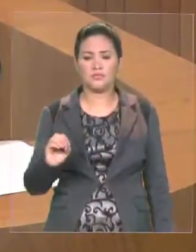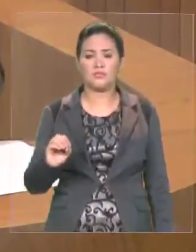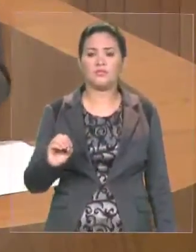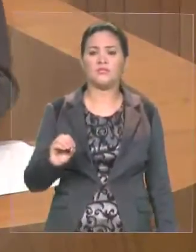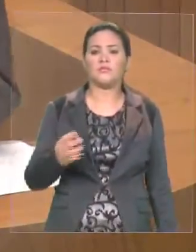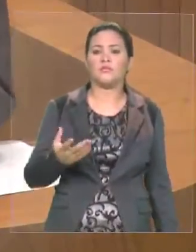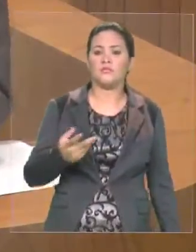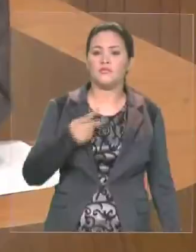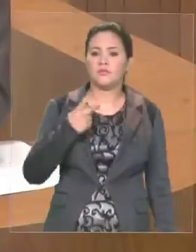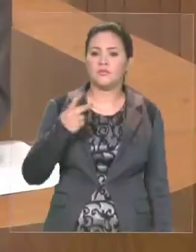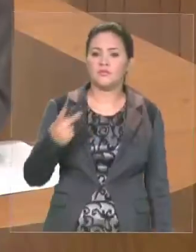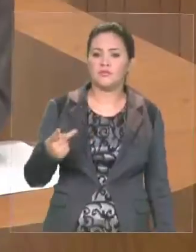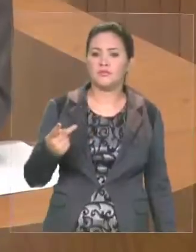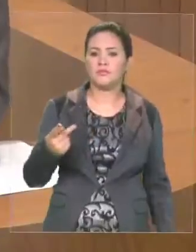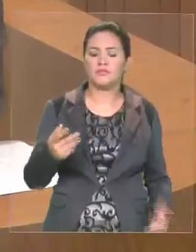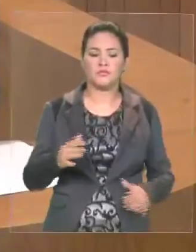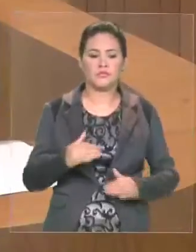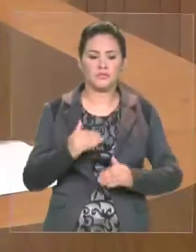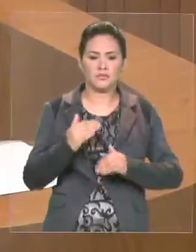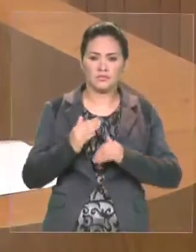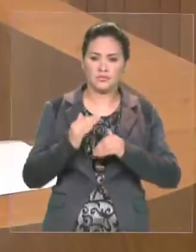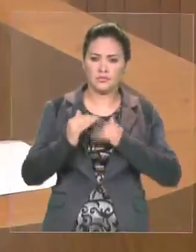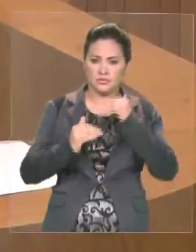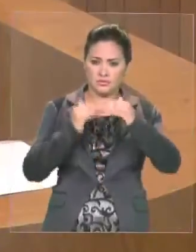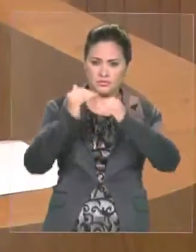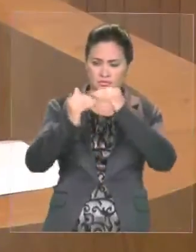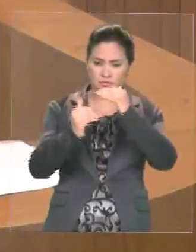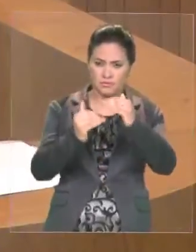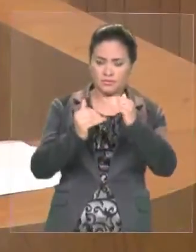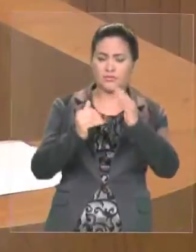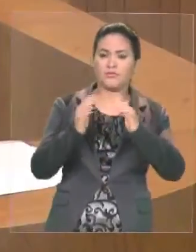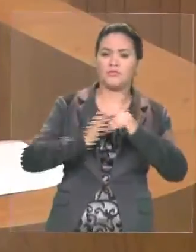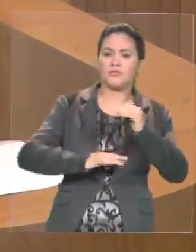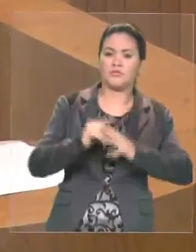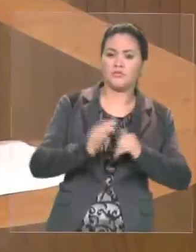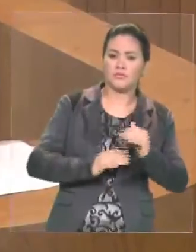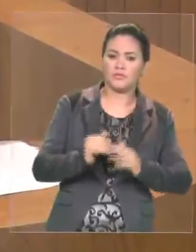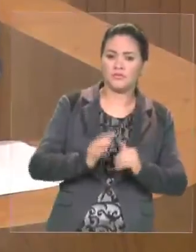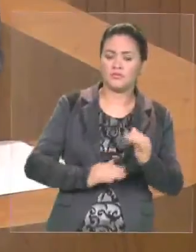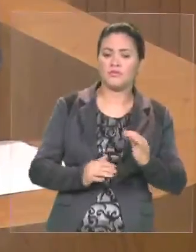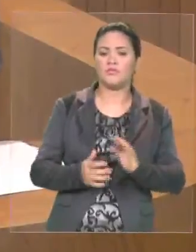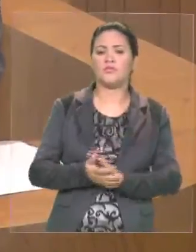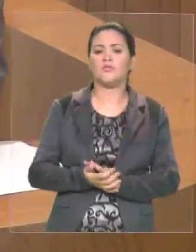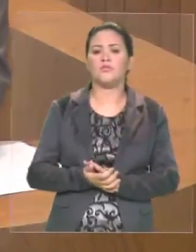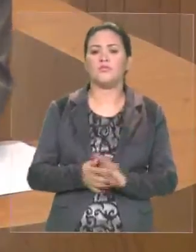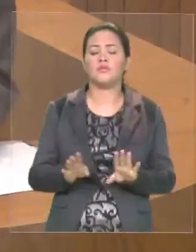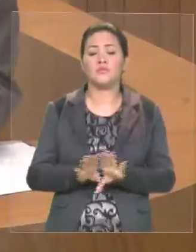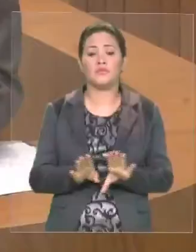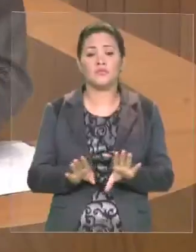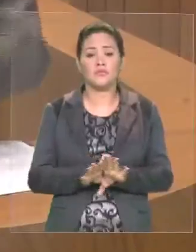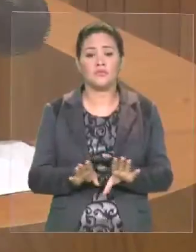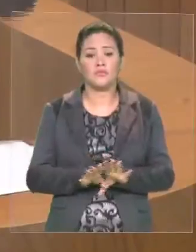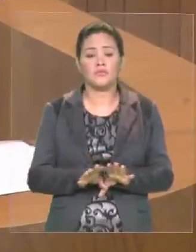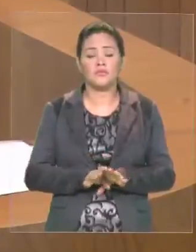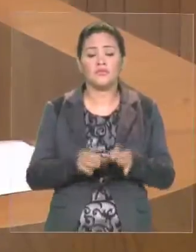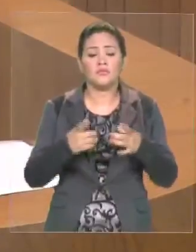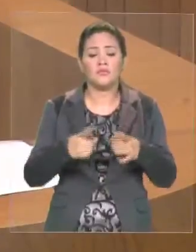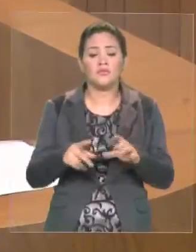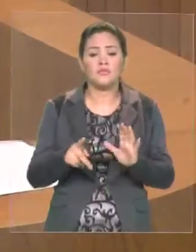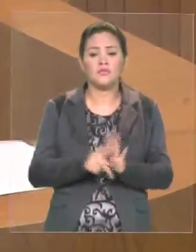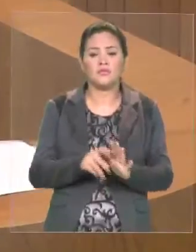às questões das transferências e outros assuntos, como também as barreiras permanentes em lugares estratégicos, reforçando a segurança pública para dar